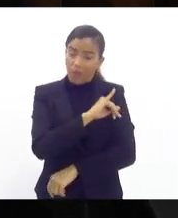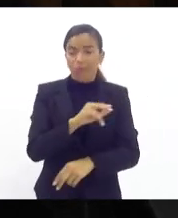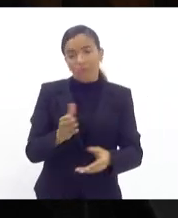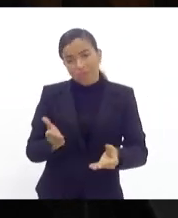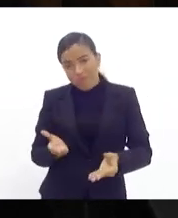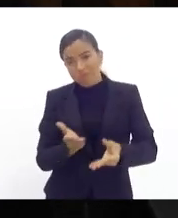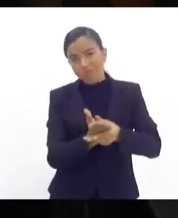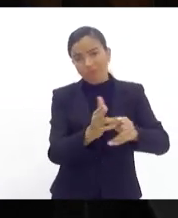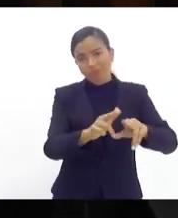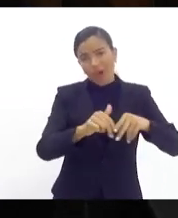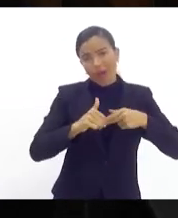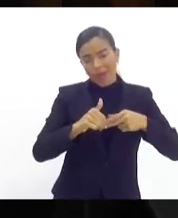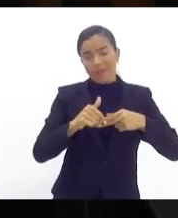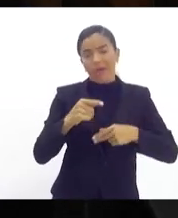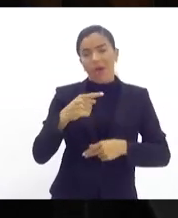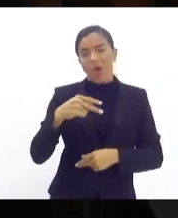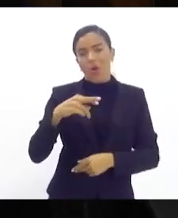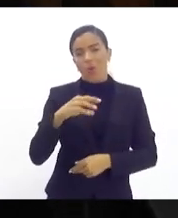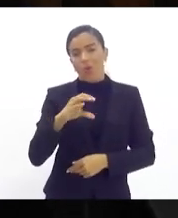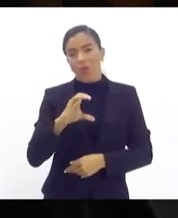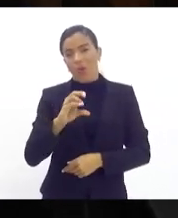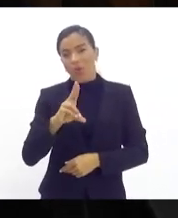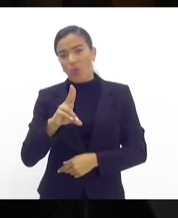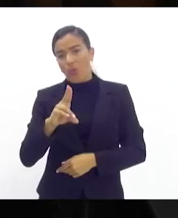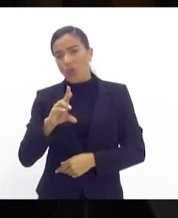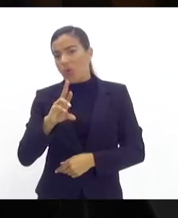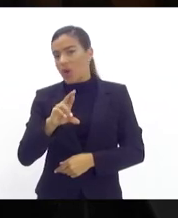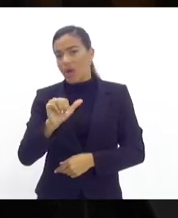da Procuradoria contra a lei